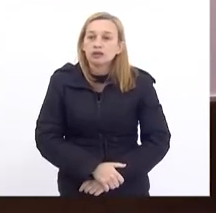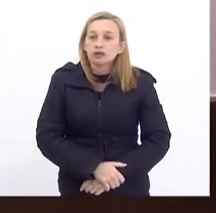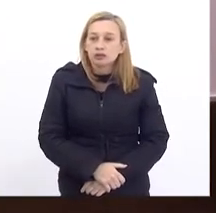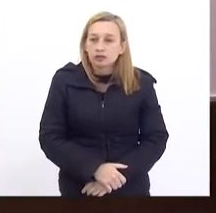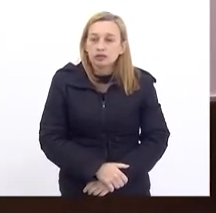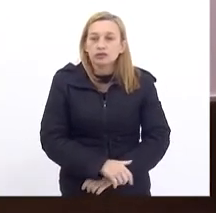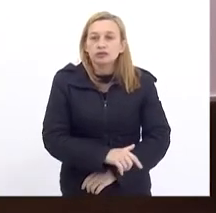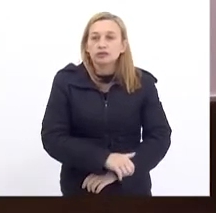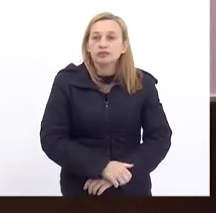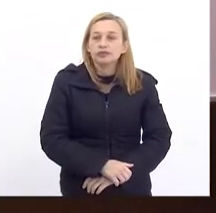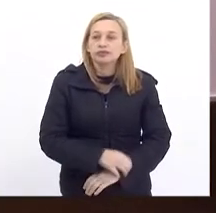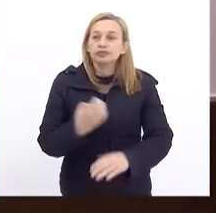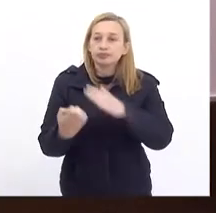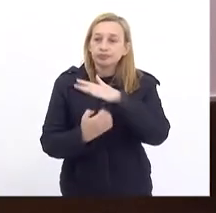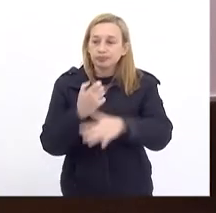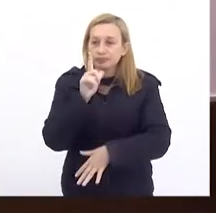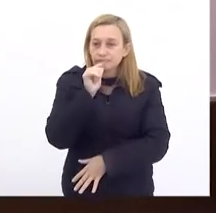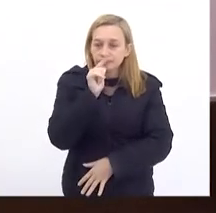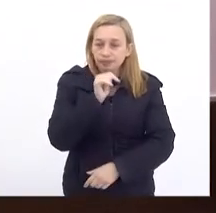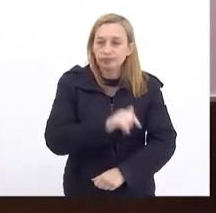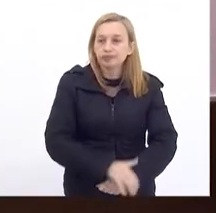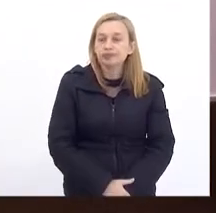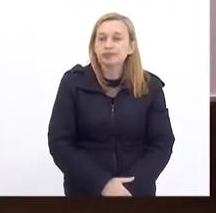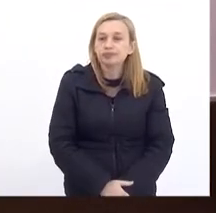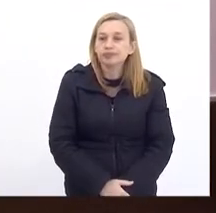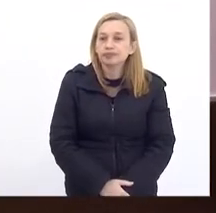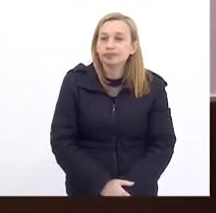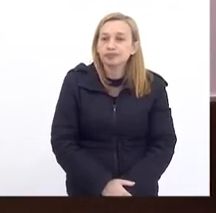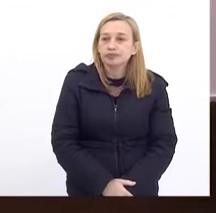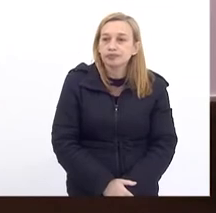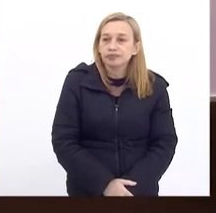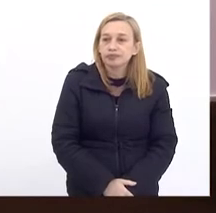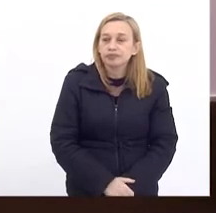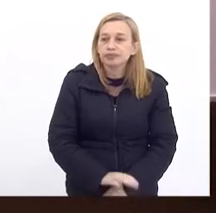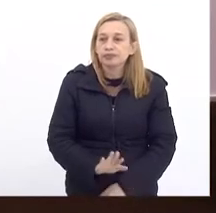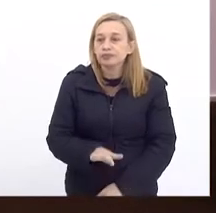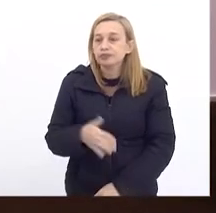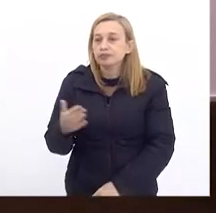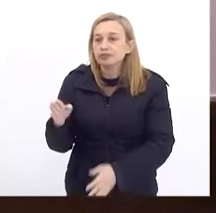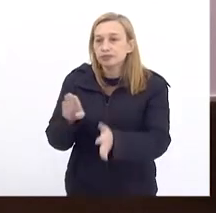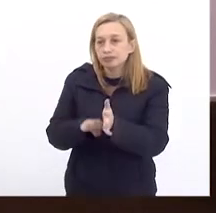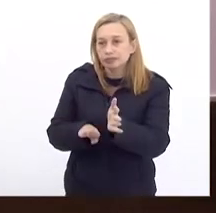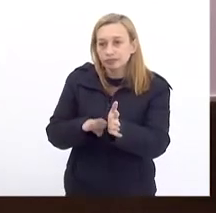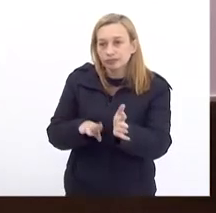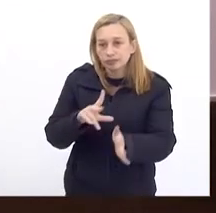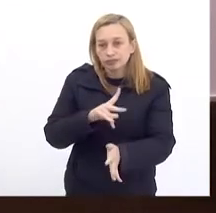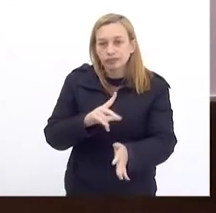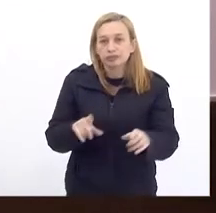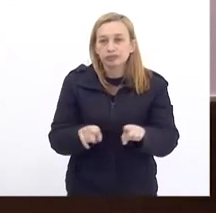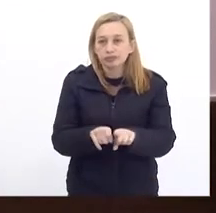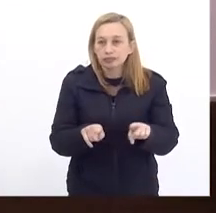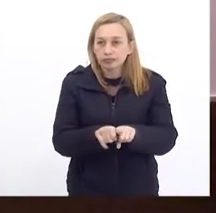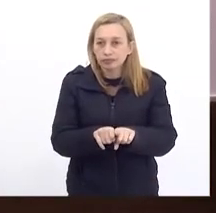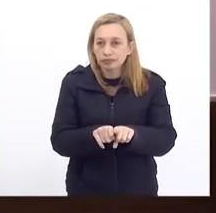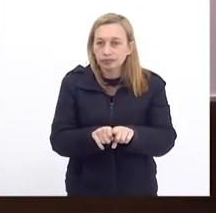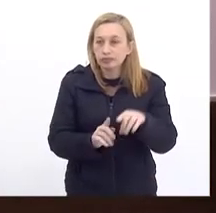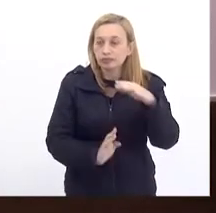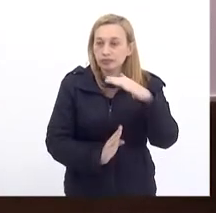Fornecedora De água Quanto As despesas Pessoal E o teto De gastos